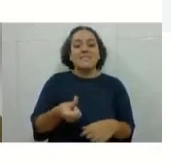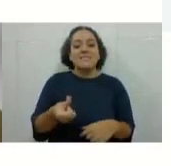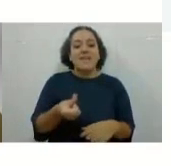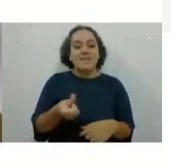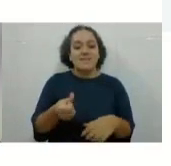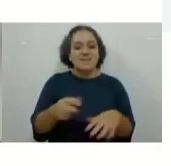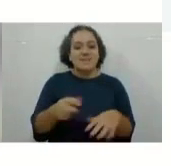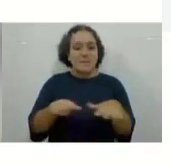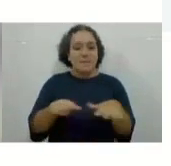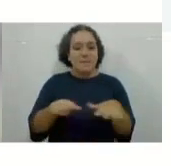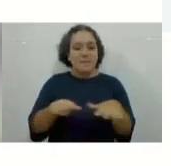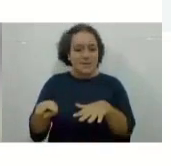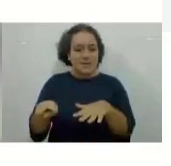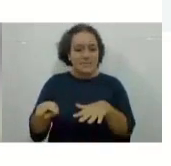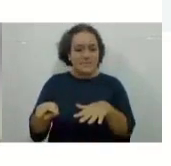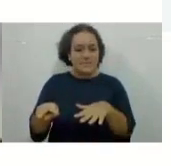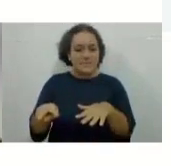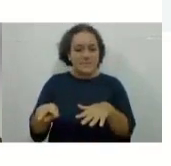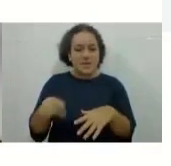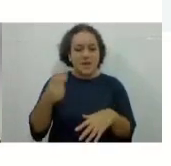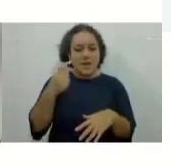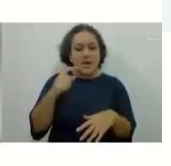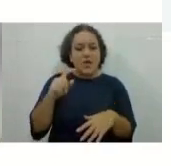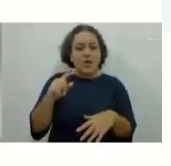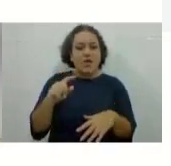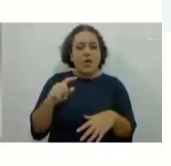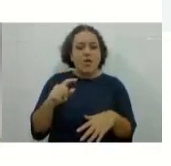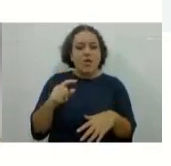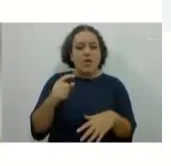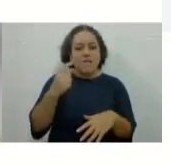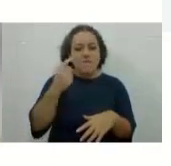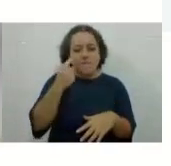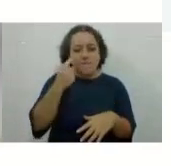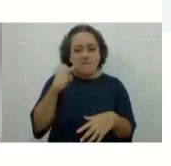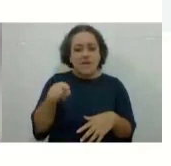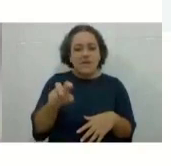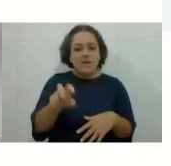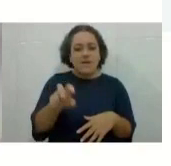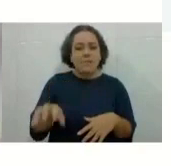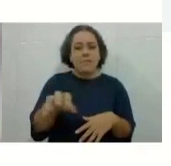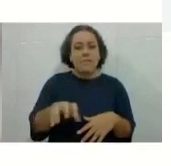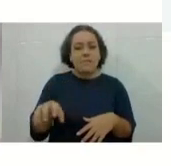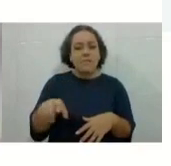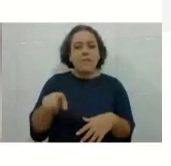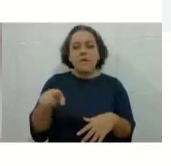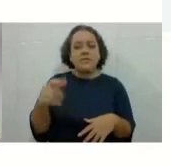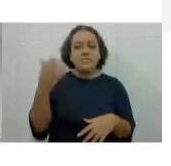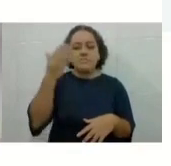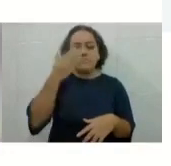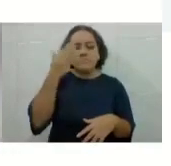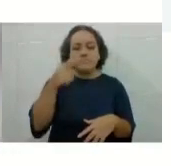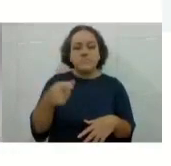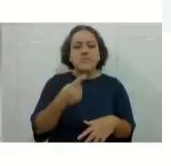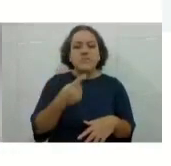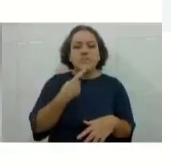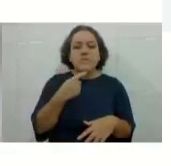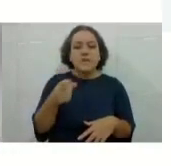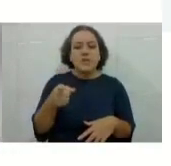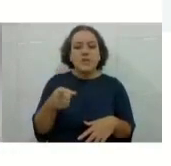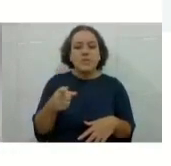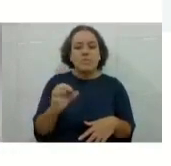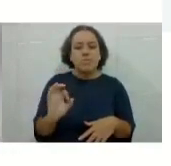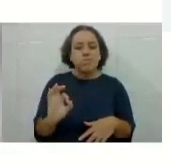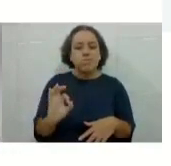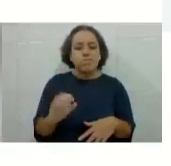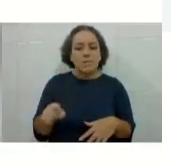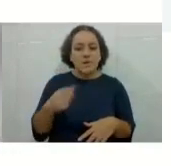Alessandro, se você puder colocar o cursor, porque eu estou colocando o cursor, mas eles não enxergam, eles não veem o meu cursor. Aqui na